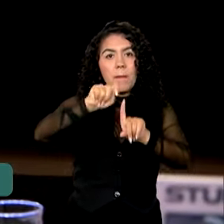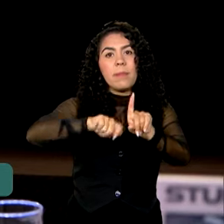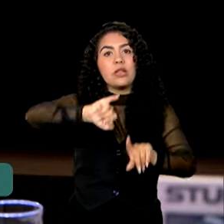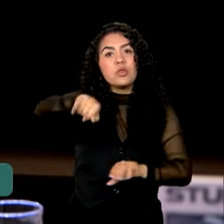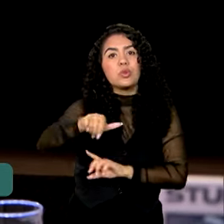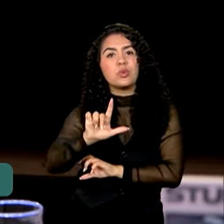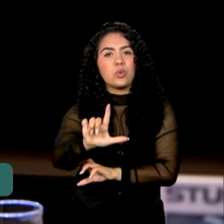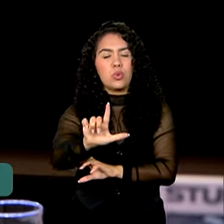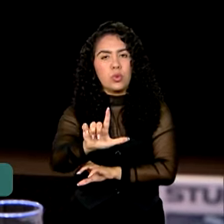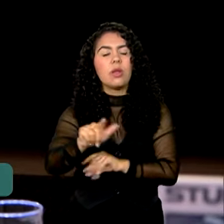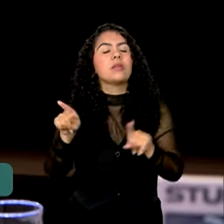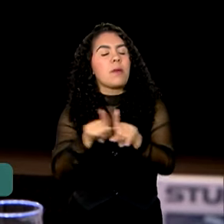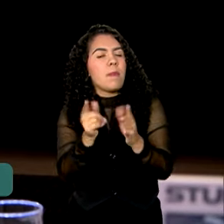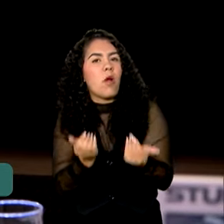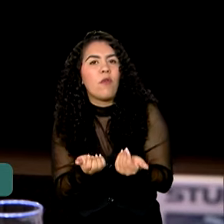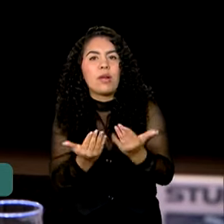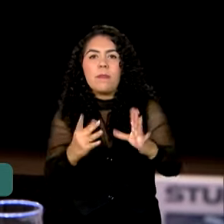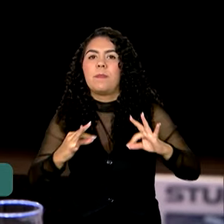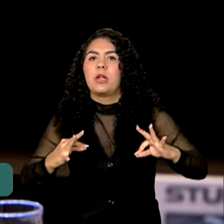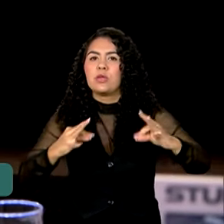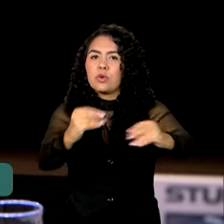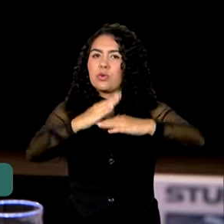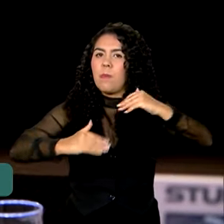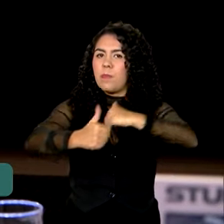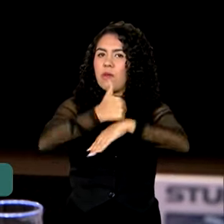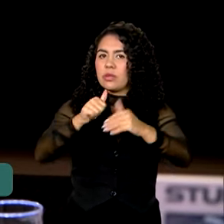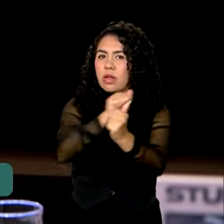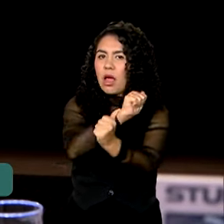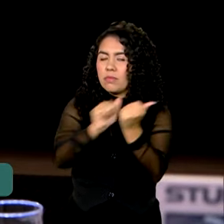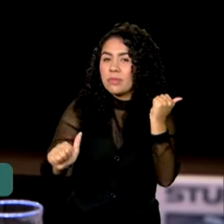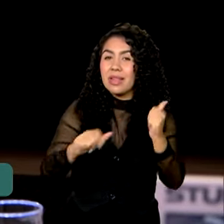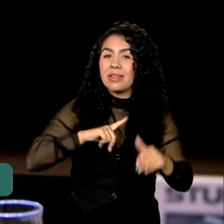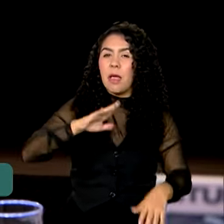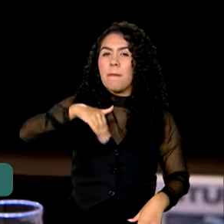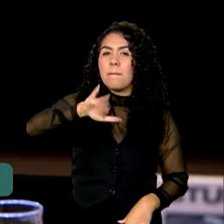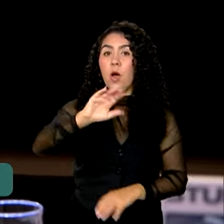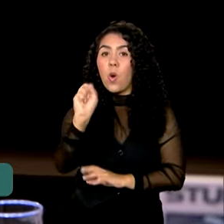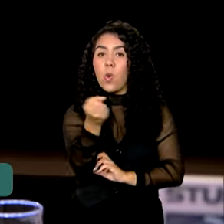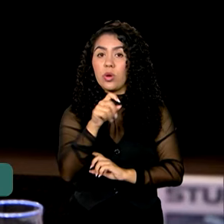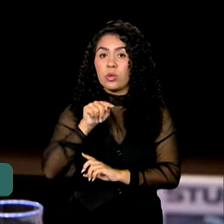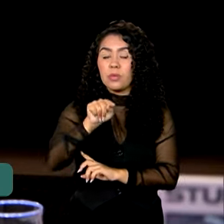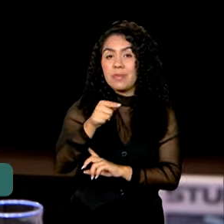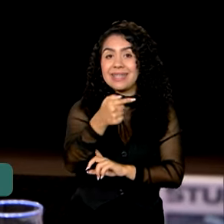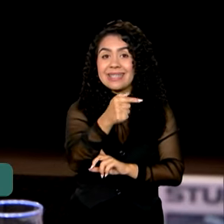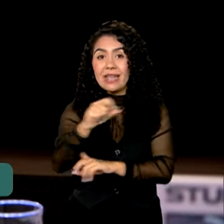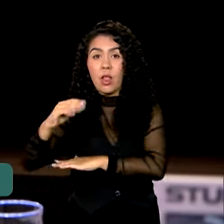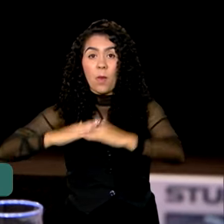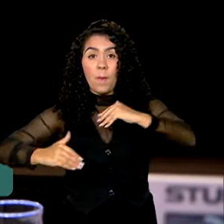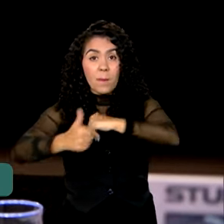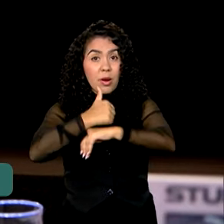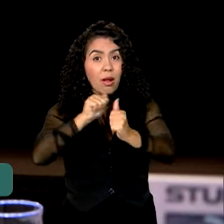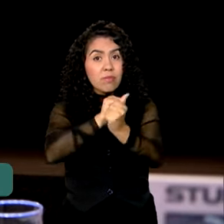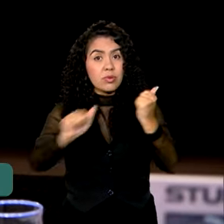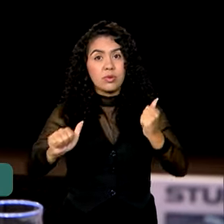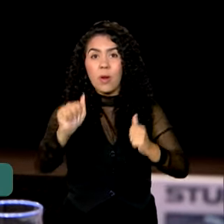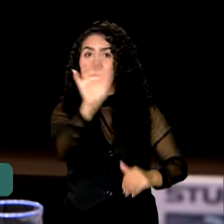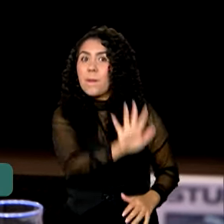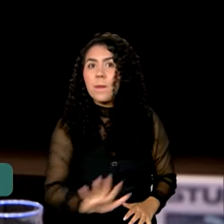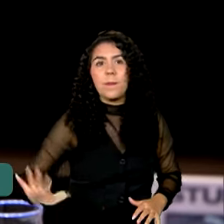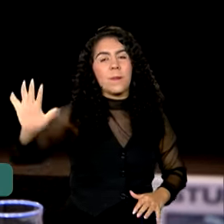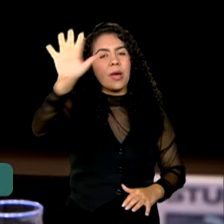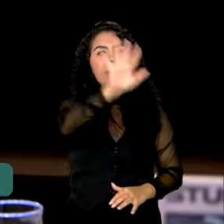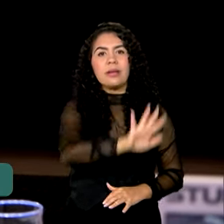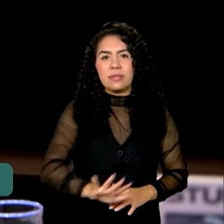atender a todos aqueles beneficiários do Bolsa Atleta. São mais de 8.700 atletas no Brasil, entre atletas e